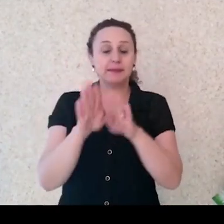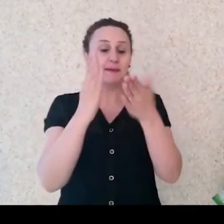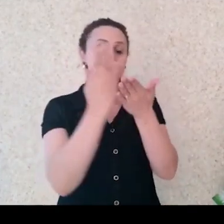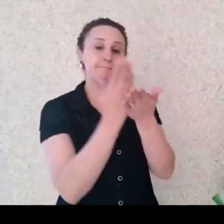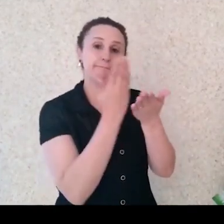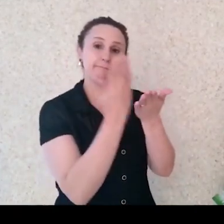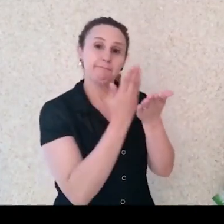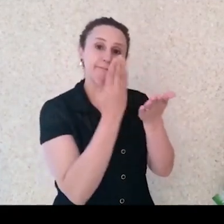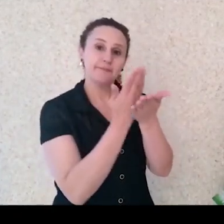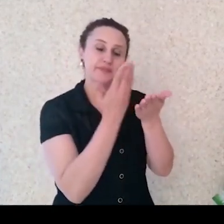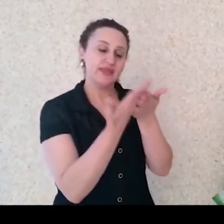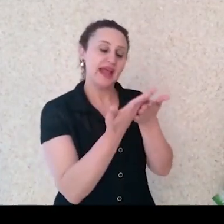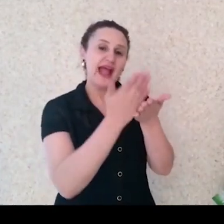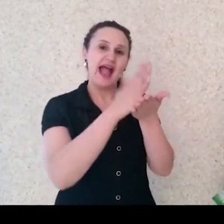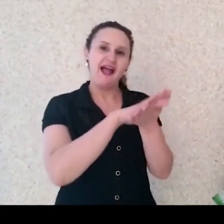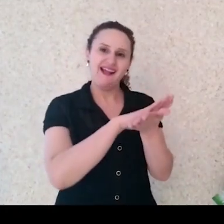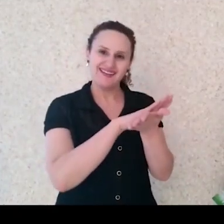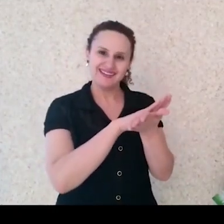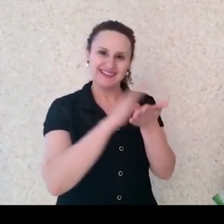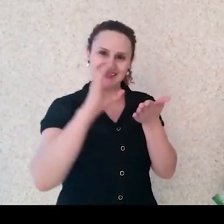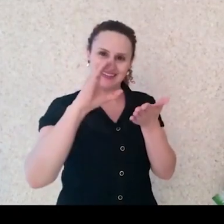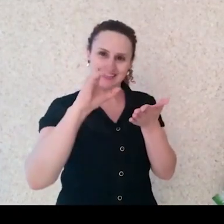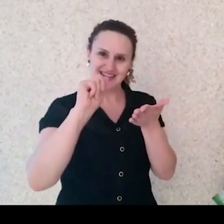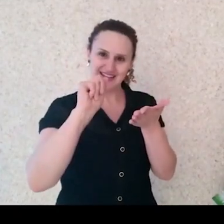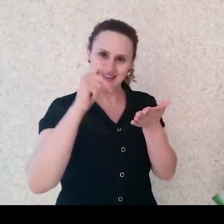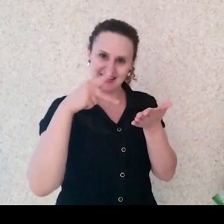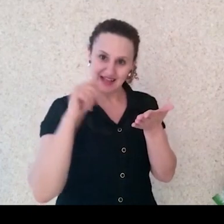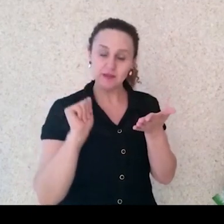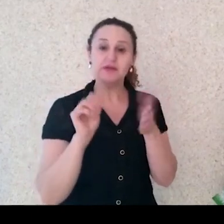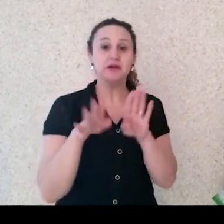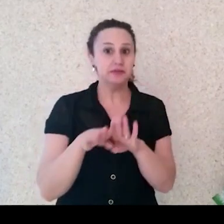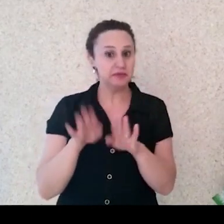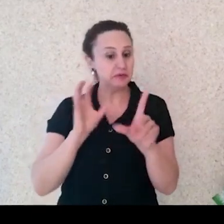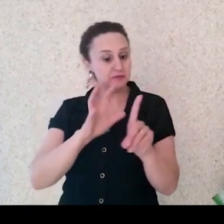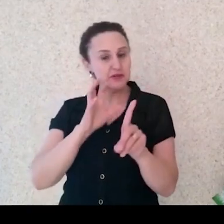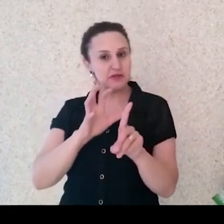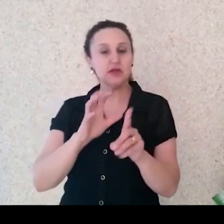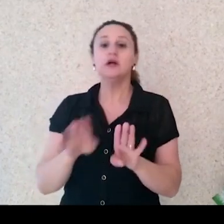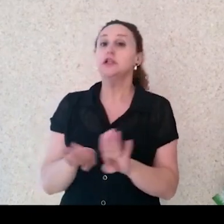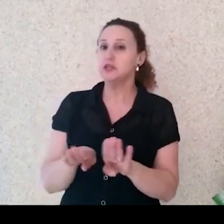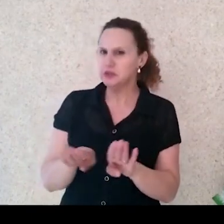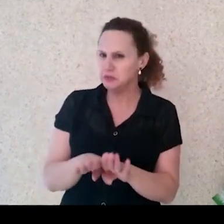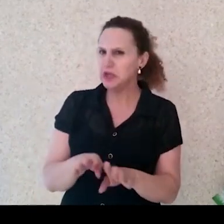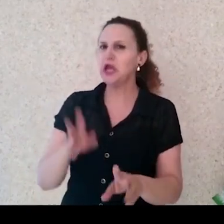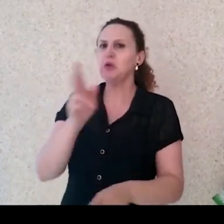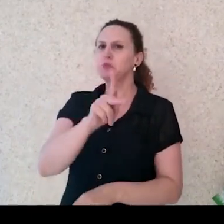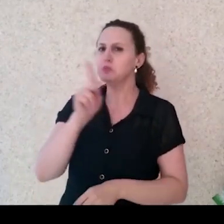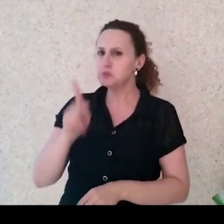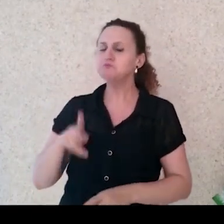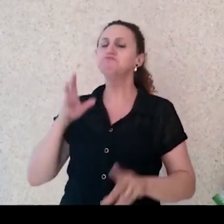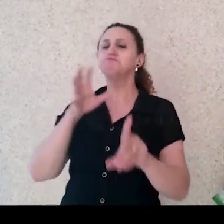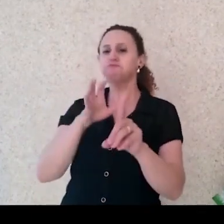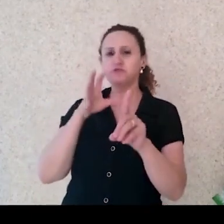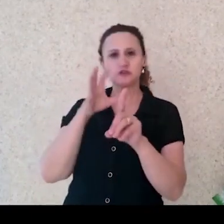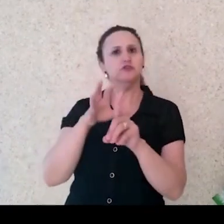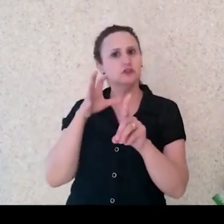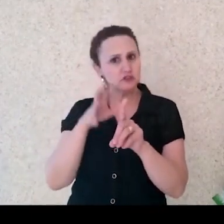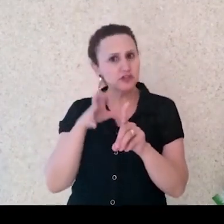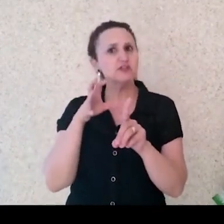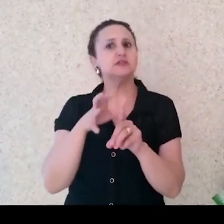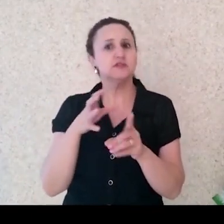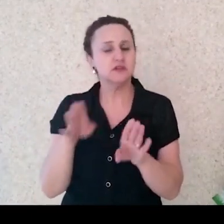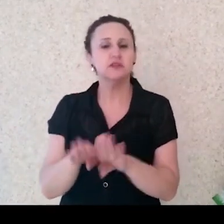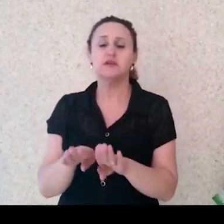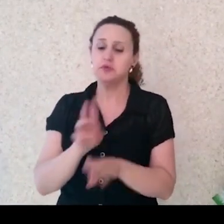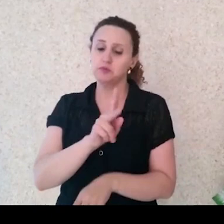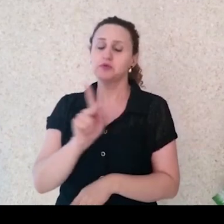público infantil. Número cinco, dicas de professores, são importantes ainda, tem uma boa pontuação, então aquilo que o